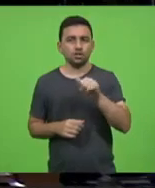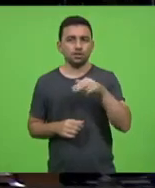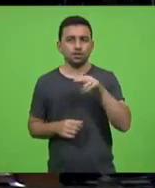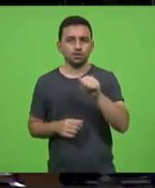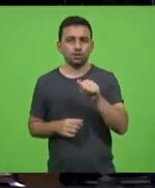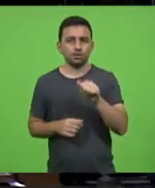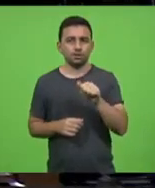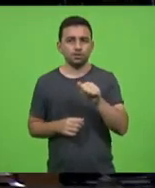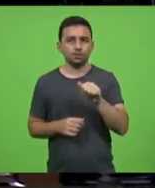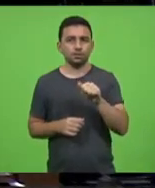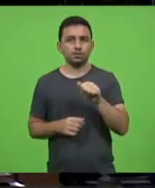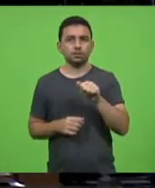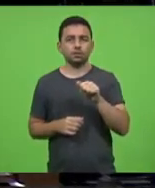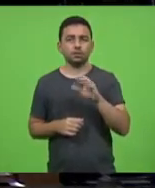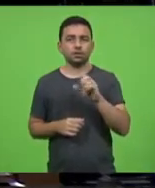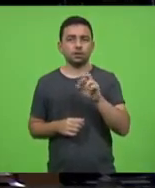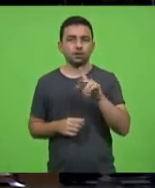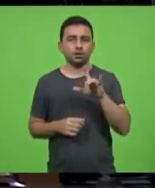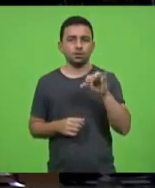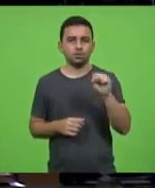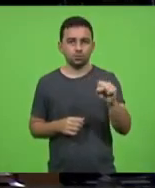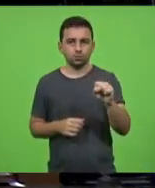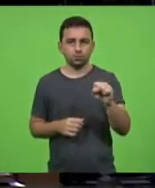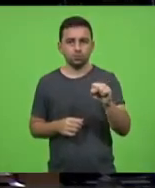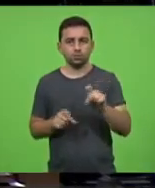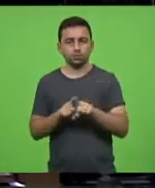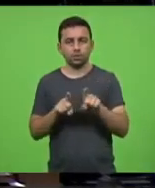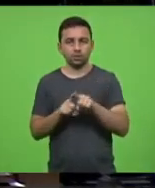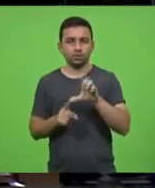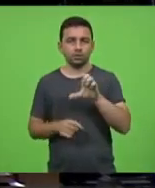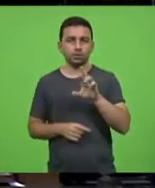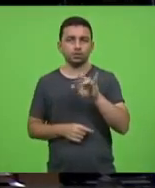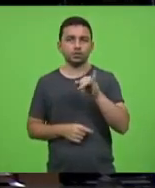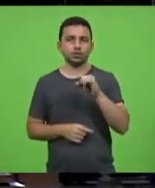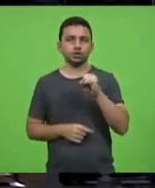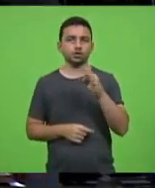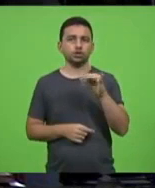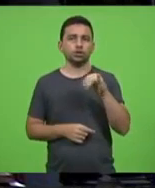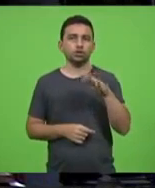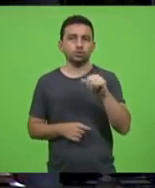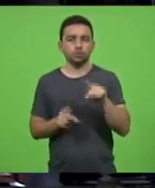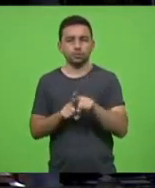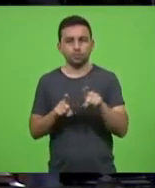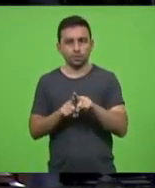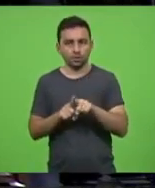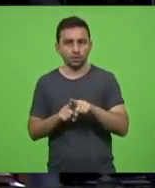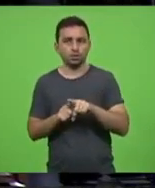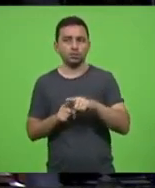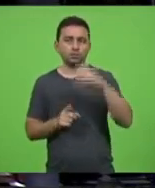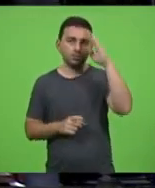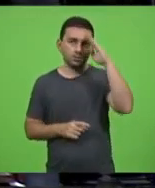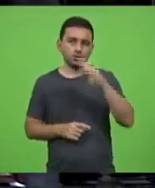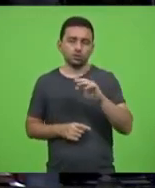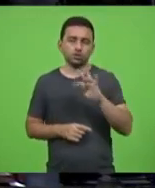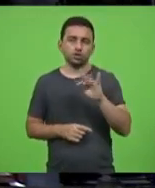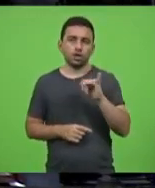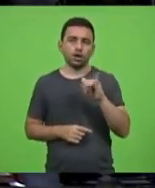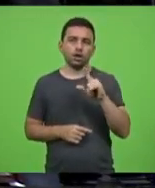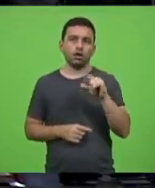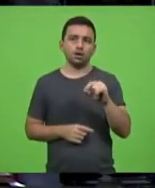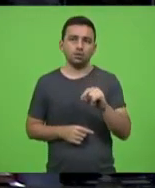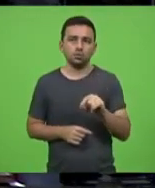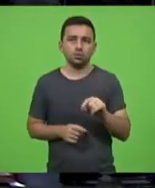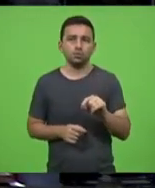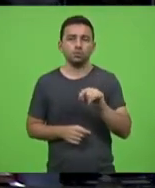Jana Carlos de Espíndola o cabo Cristiano Manuel de Santos e os soldados Tiago da Silva e Lu